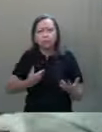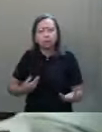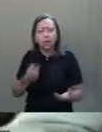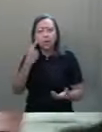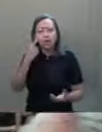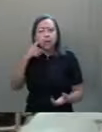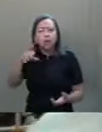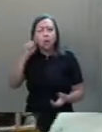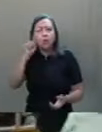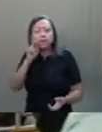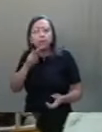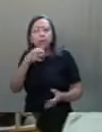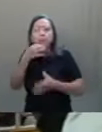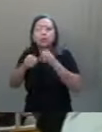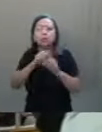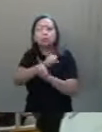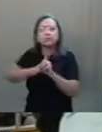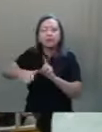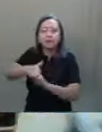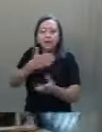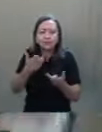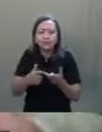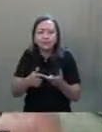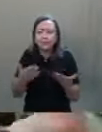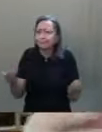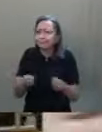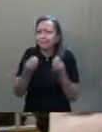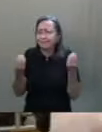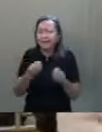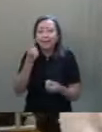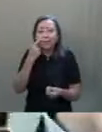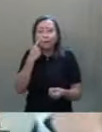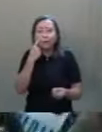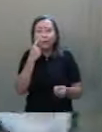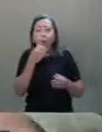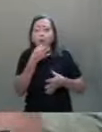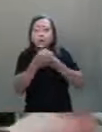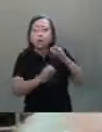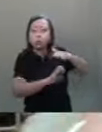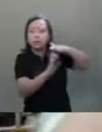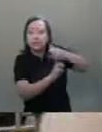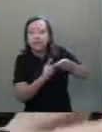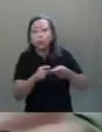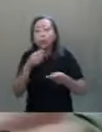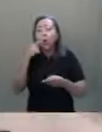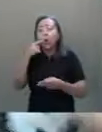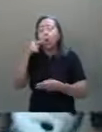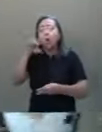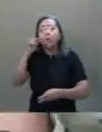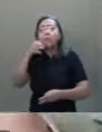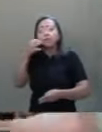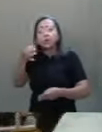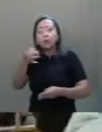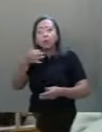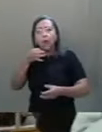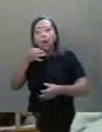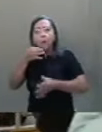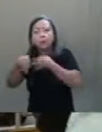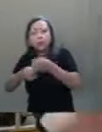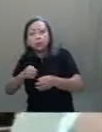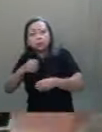ouviu a sociedade. Não se viu o empresário, não se viu trabalhadores, não se ouviu o movimento sindical,